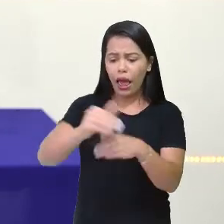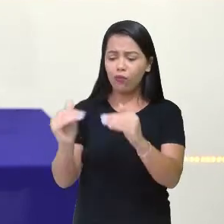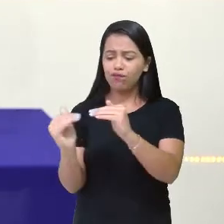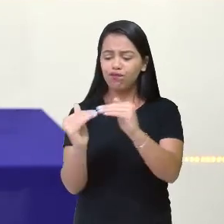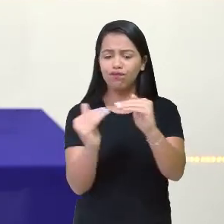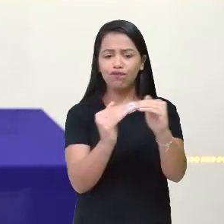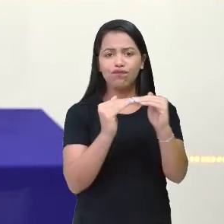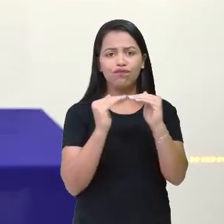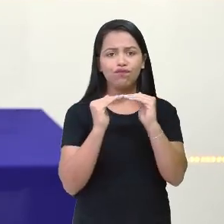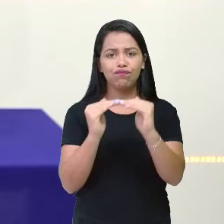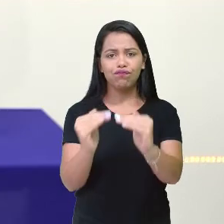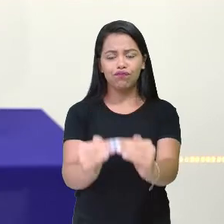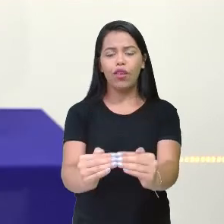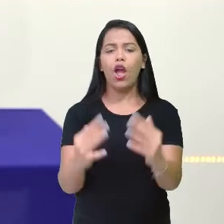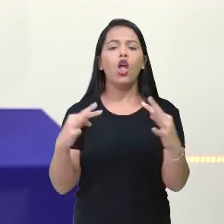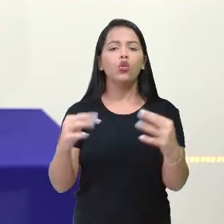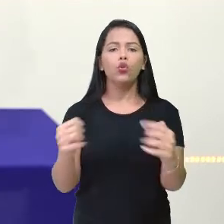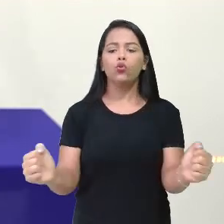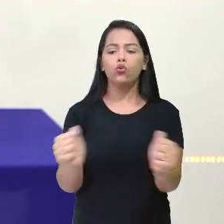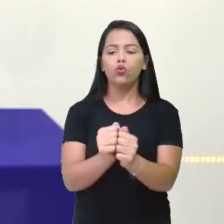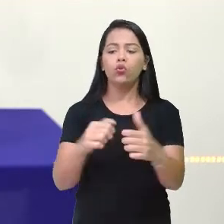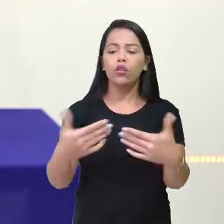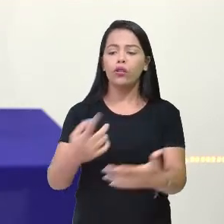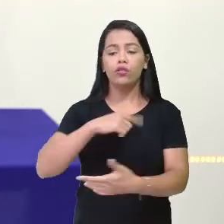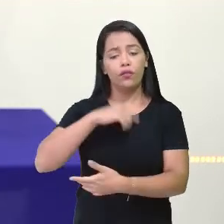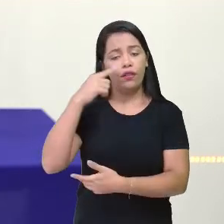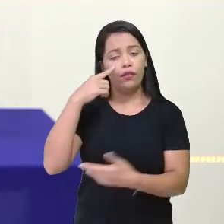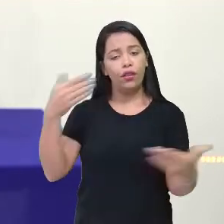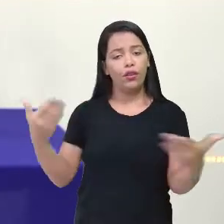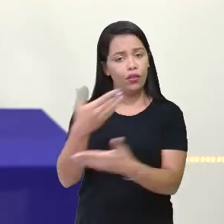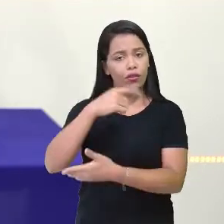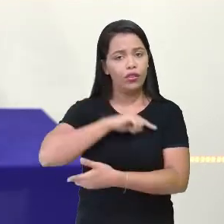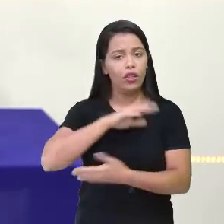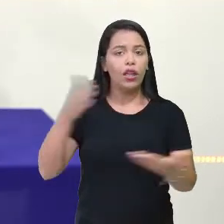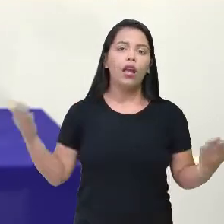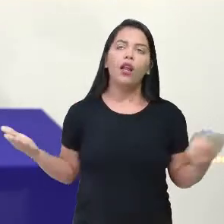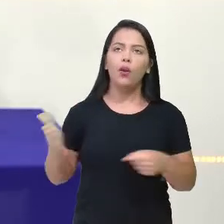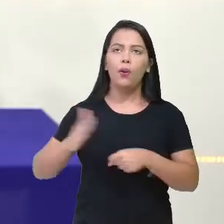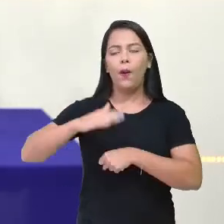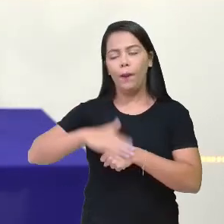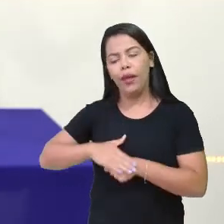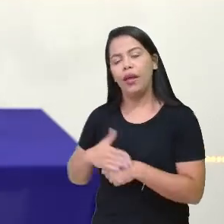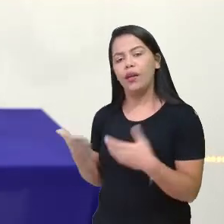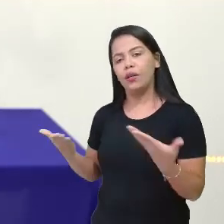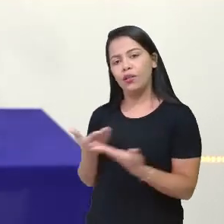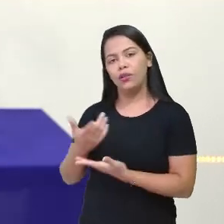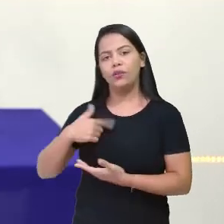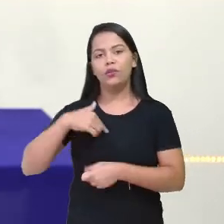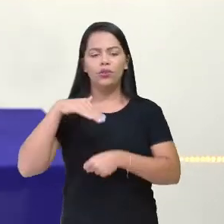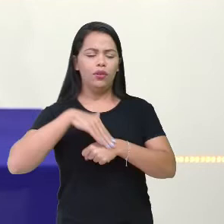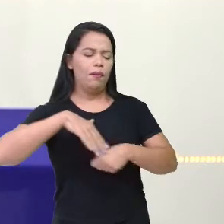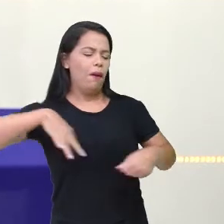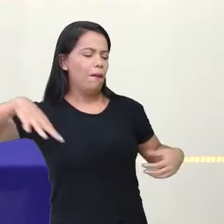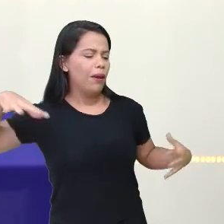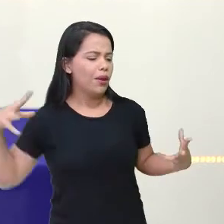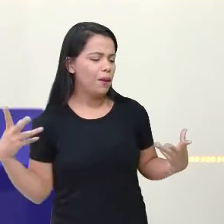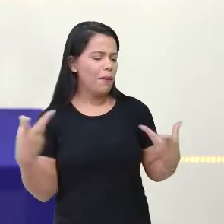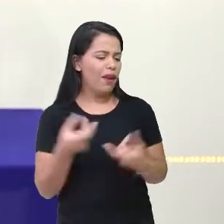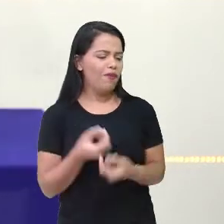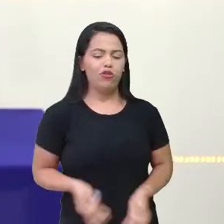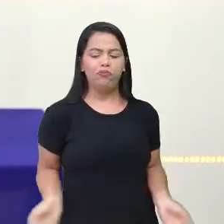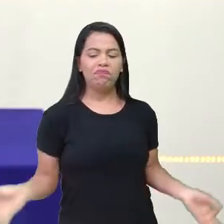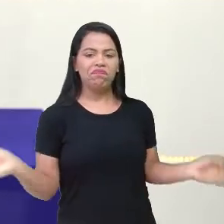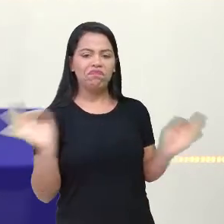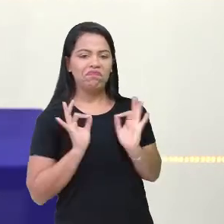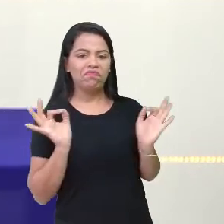e a gente vai ver um pouquinho isso. Vê, nós estamos esses dias vivenciando um momento super mais do que chique, né?